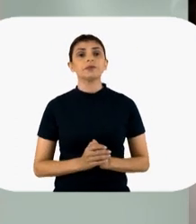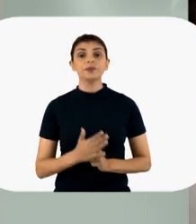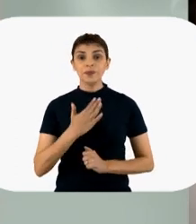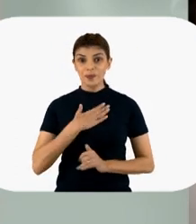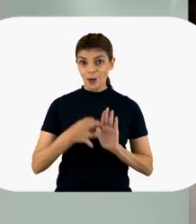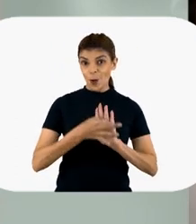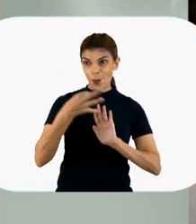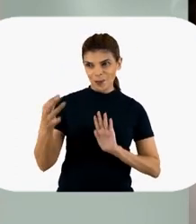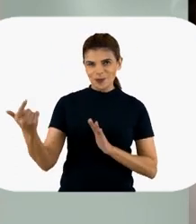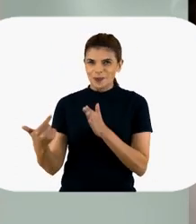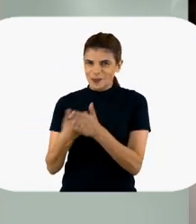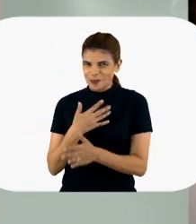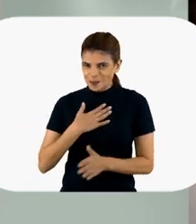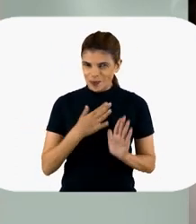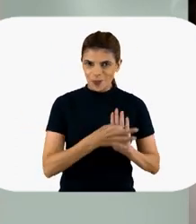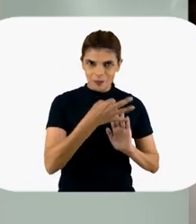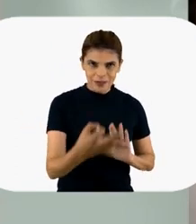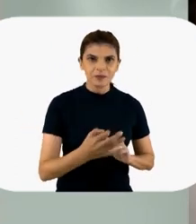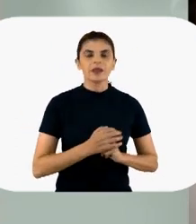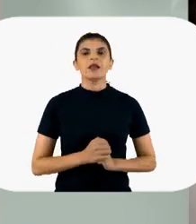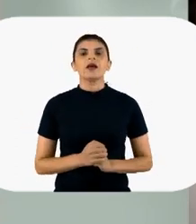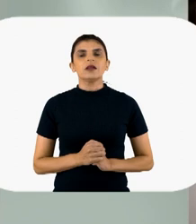Agora, a minha opinião, então, que você tinha pedido, né?